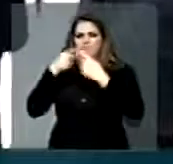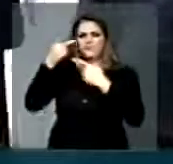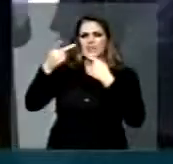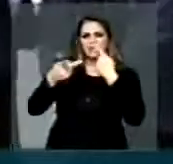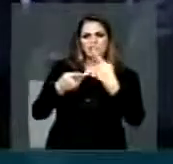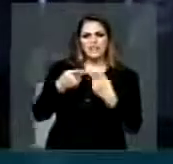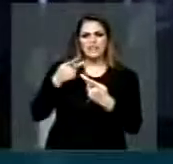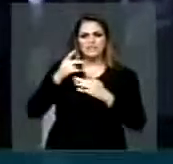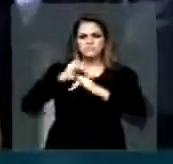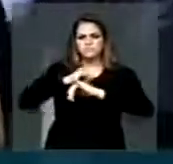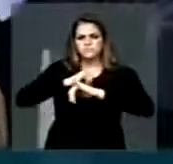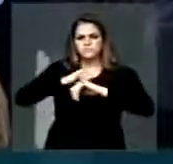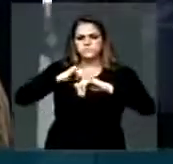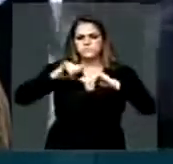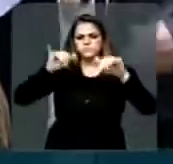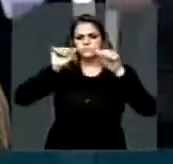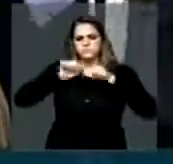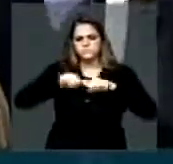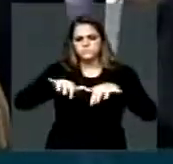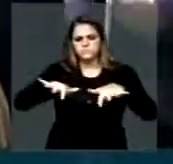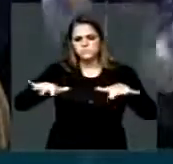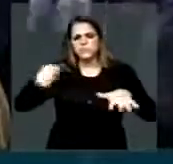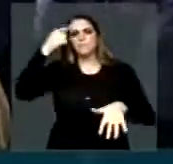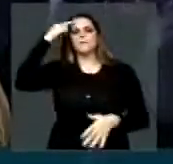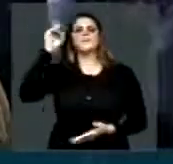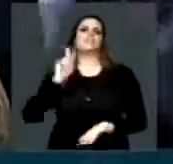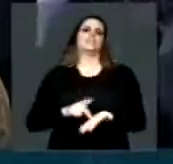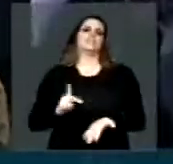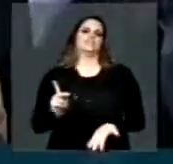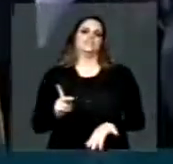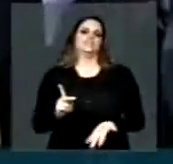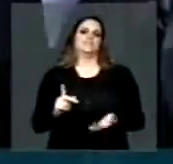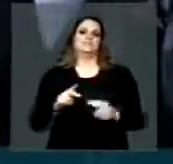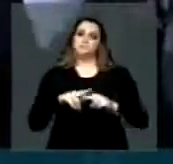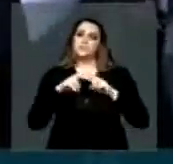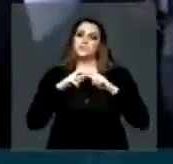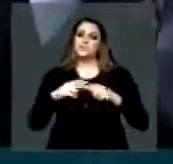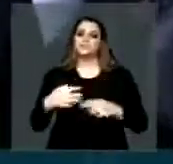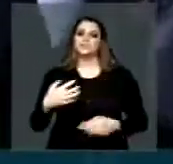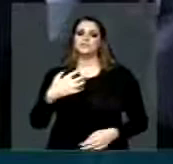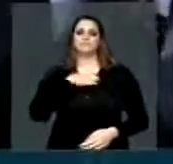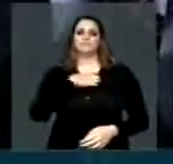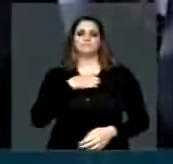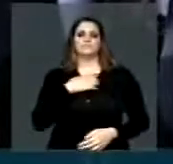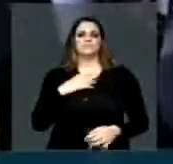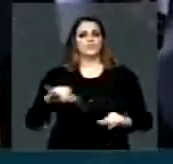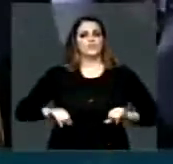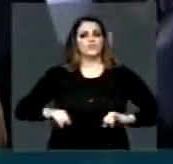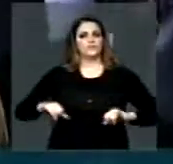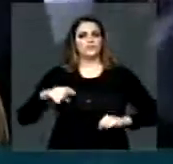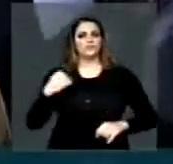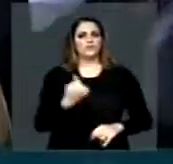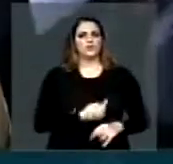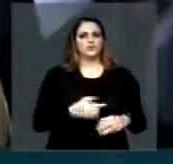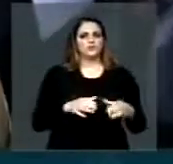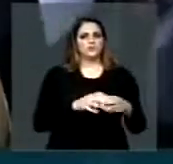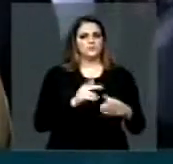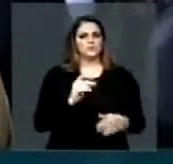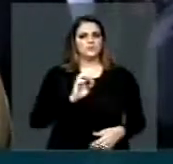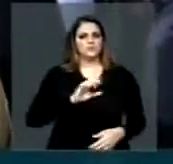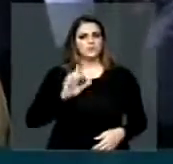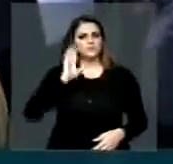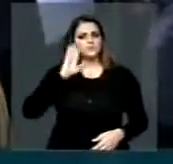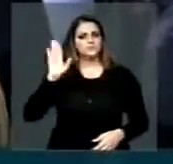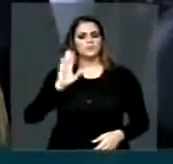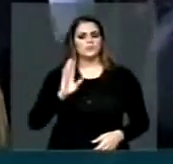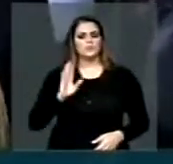vira verdade. Nós do PSOL começamos a sofrer um forte ataque, especialmente o nosso deputado estadual Marcelo